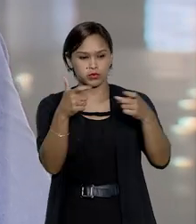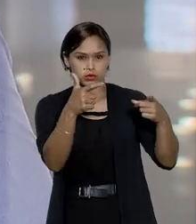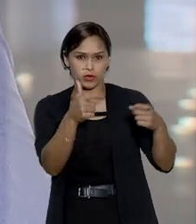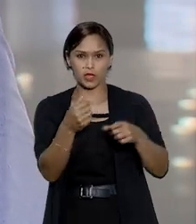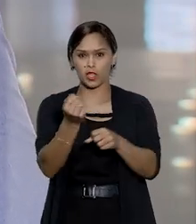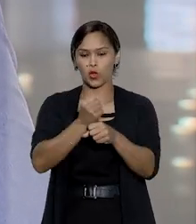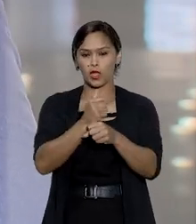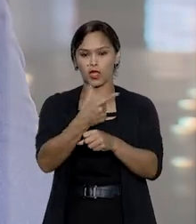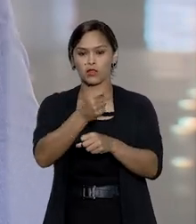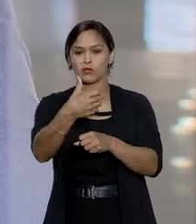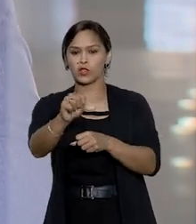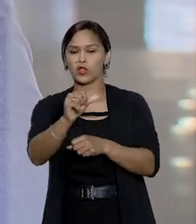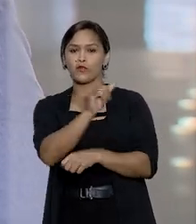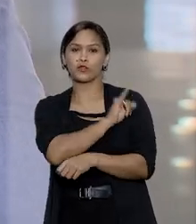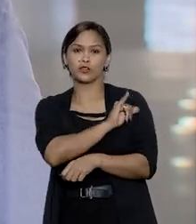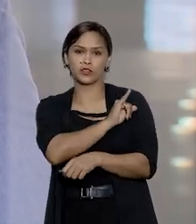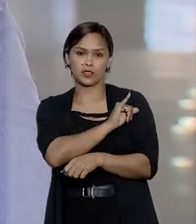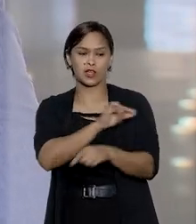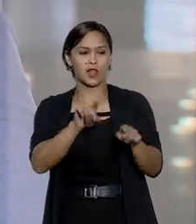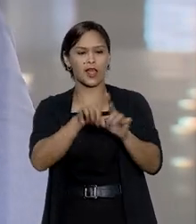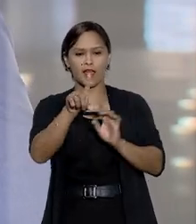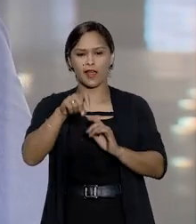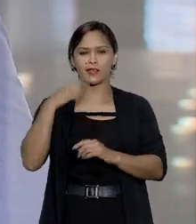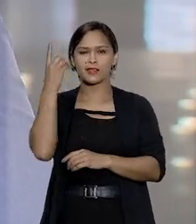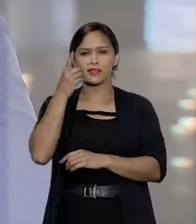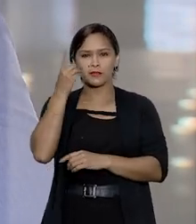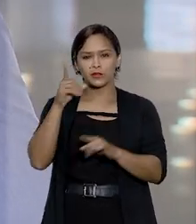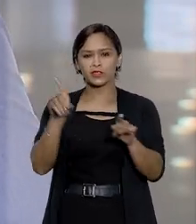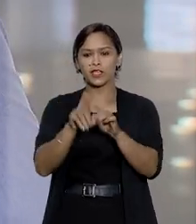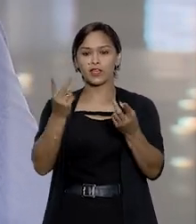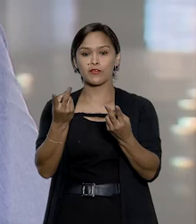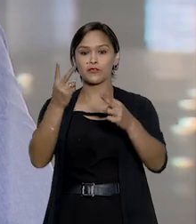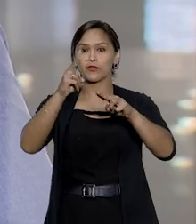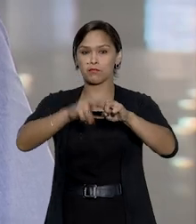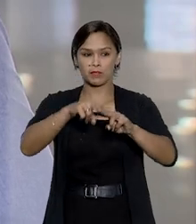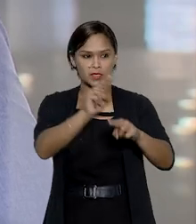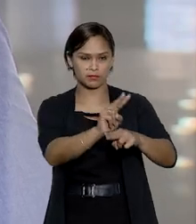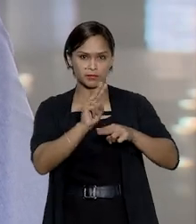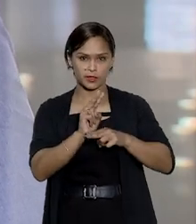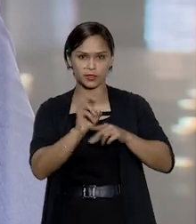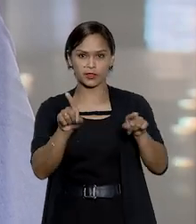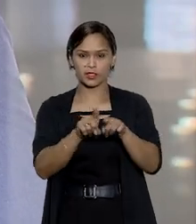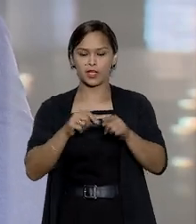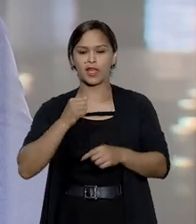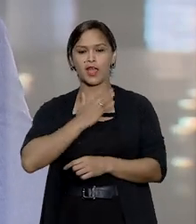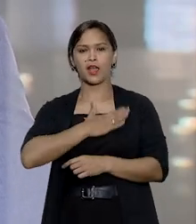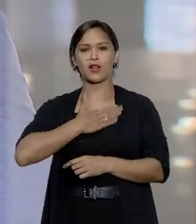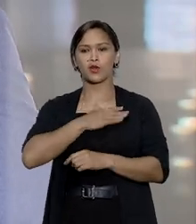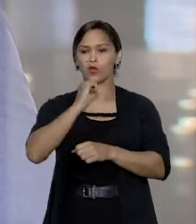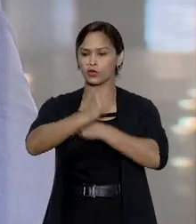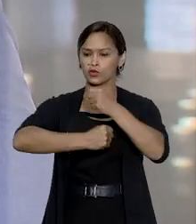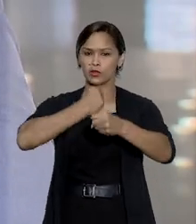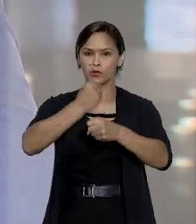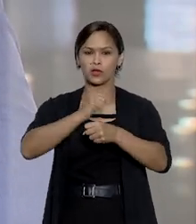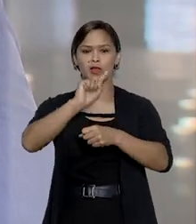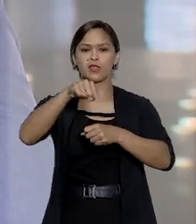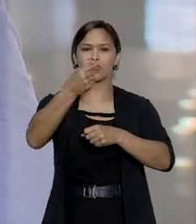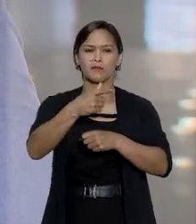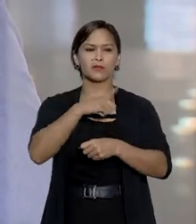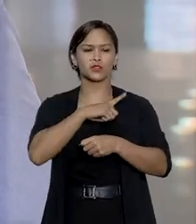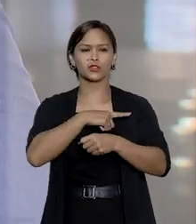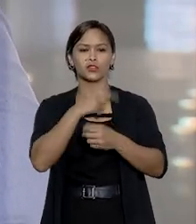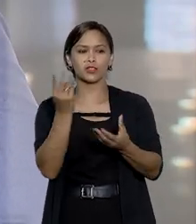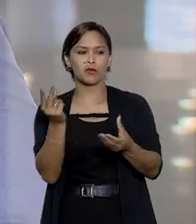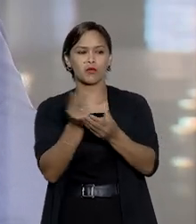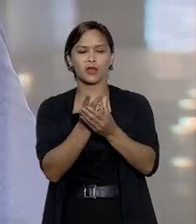2019, no Rio de Janeiro. A ex-deputada foi presa preventivamente em agosto do ano seguinte, depois de ter o